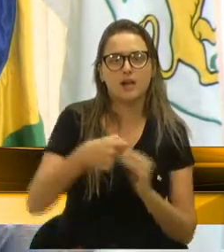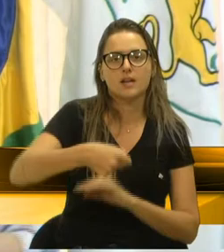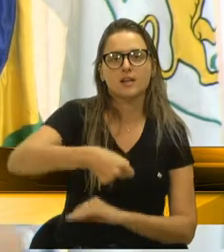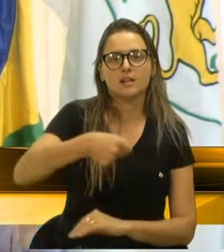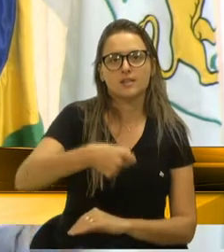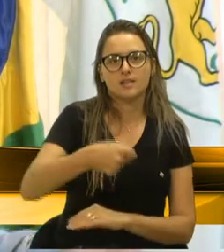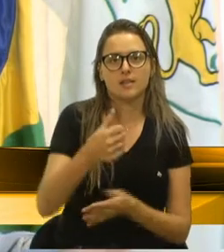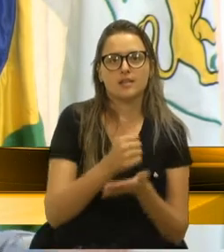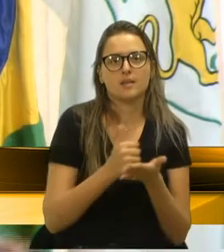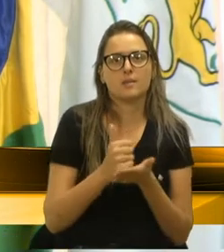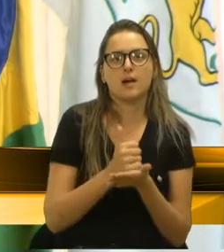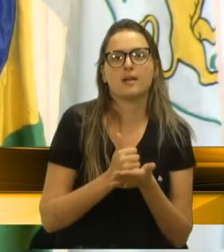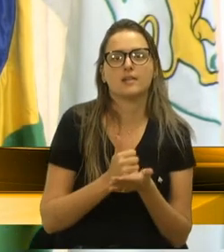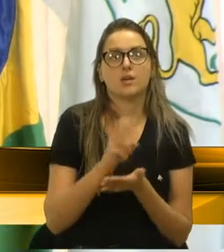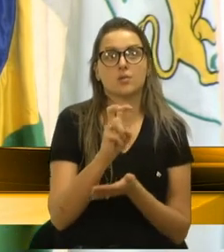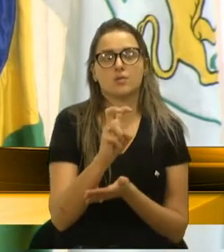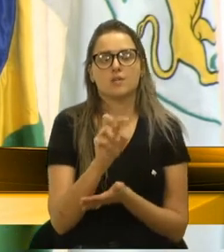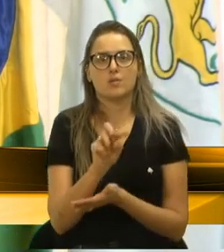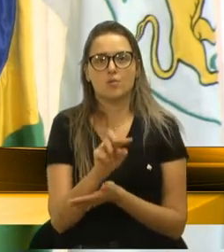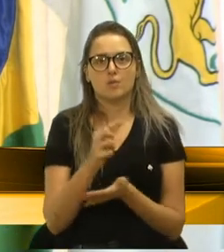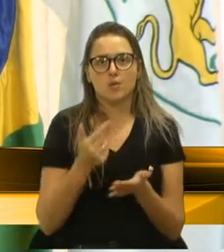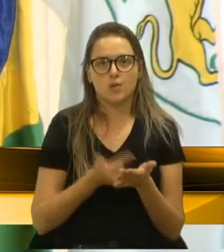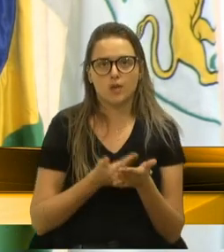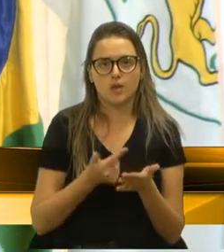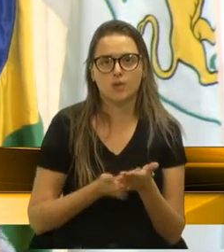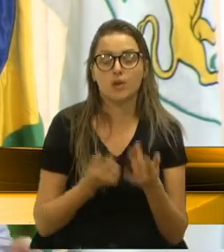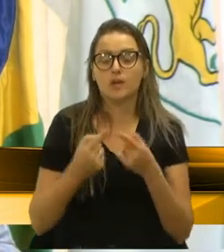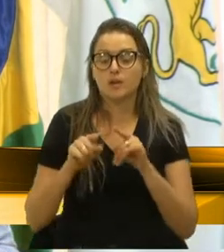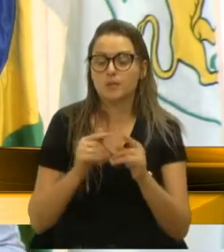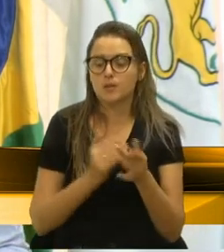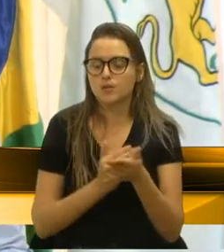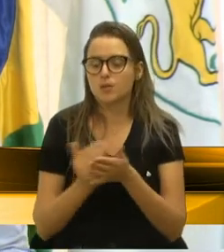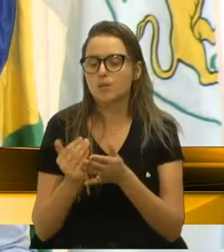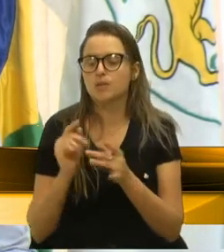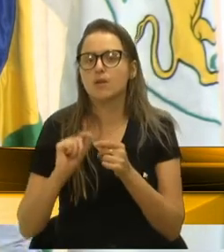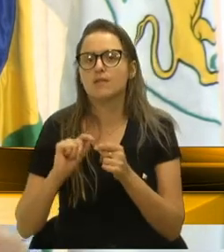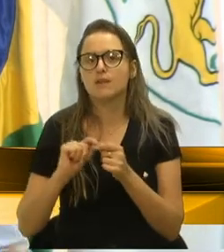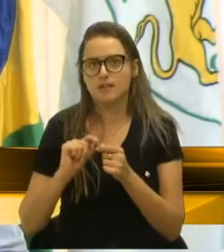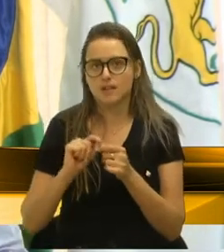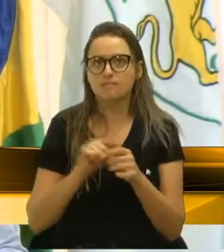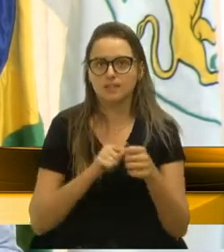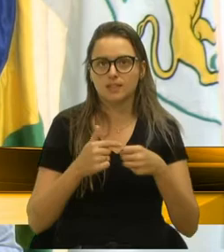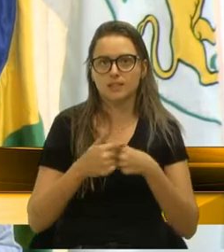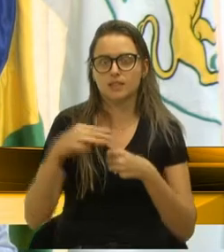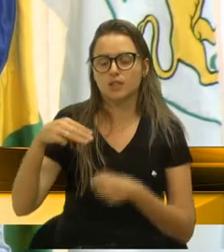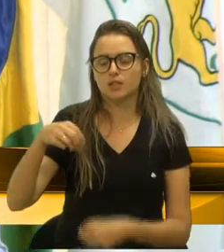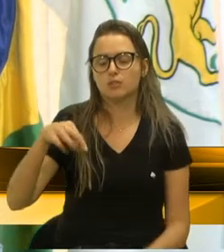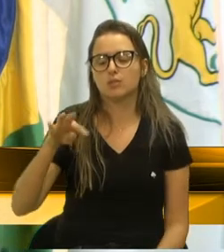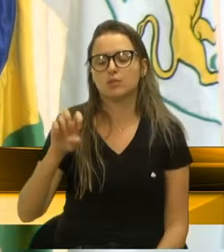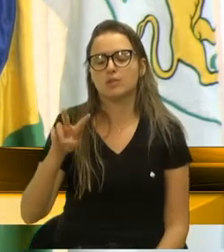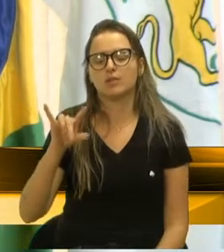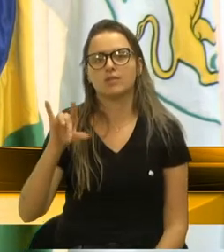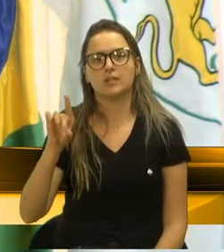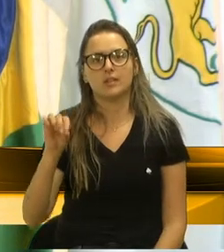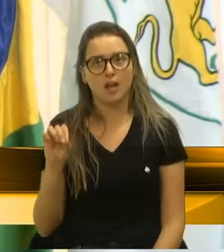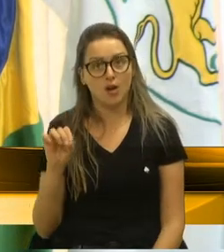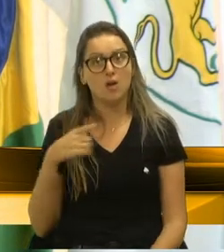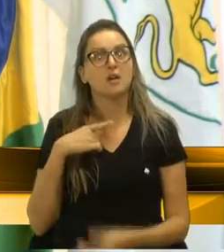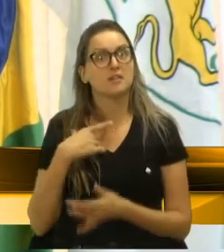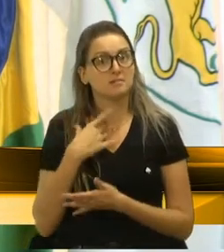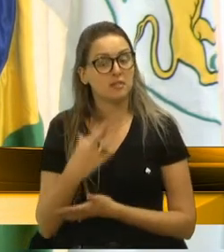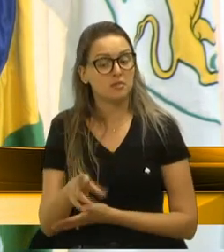é claro que é uma outra dimensão, mas começou a fazer essa atividade em Montevideo e deu um grande resultado. resultado, e para a minha